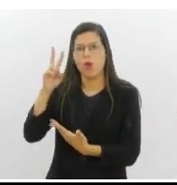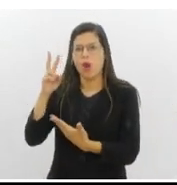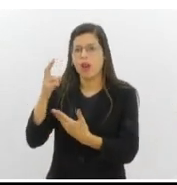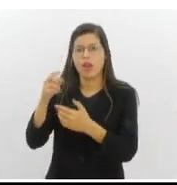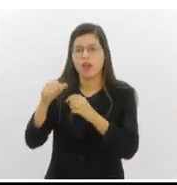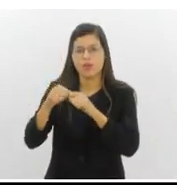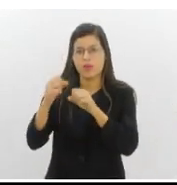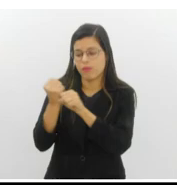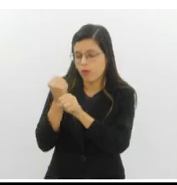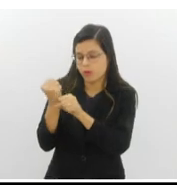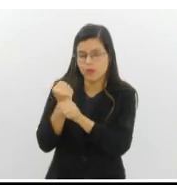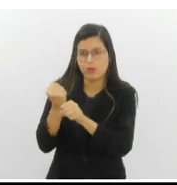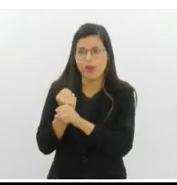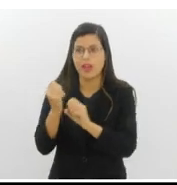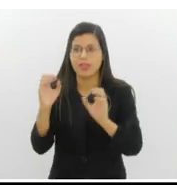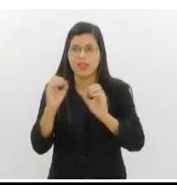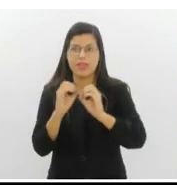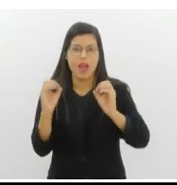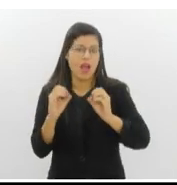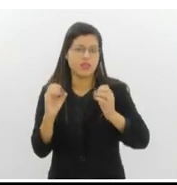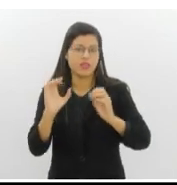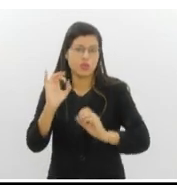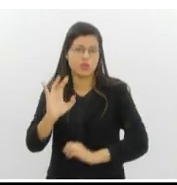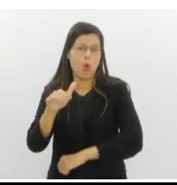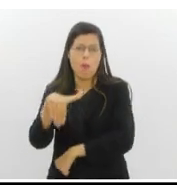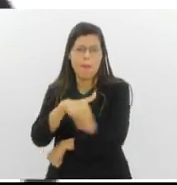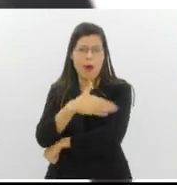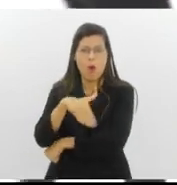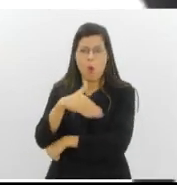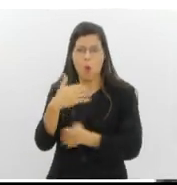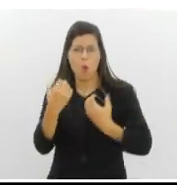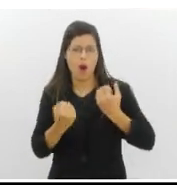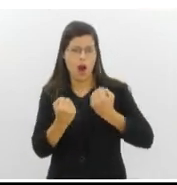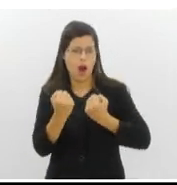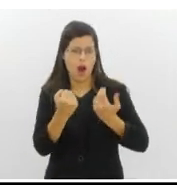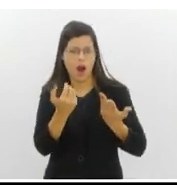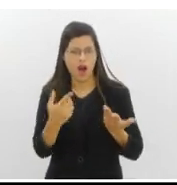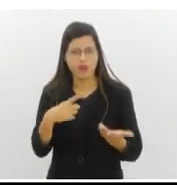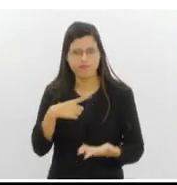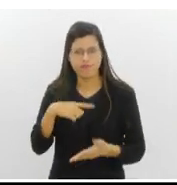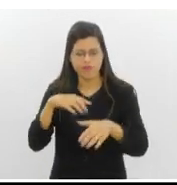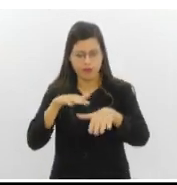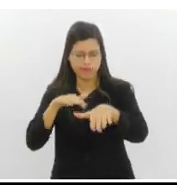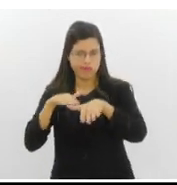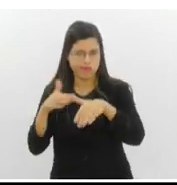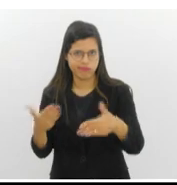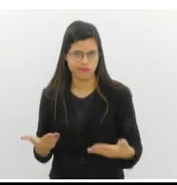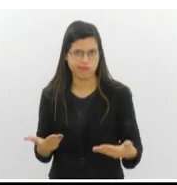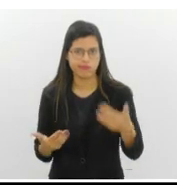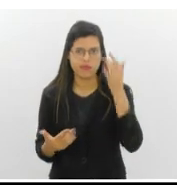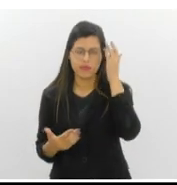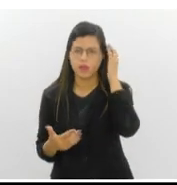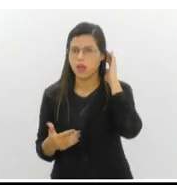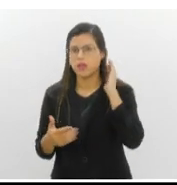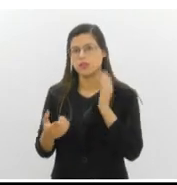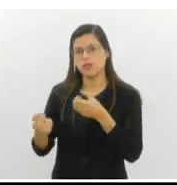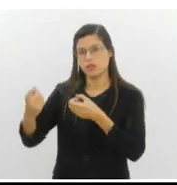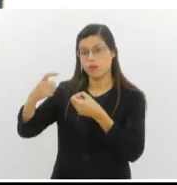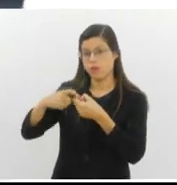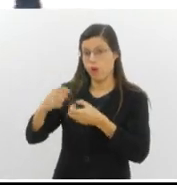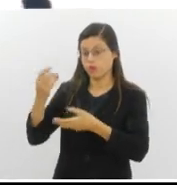nada no lugar, para construir uma via, com vias expressas onde passam os carros. E nessa volta ao passado,